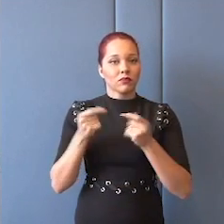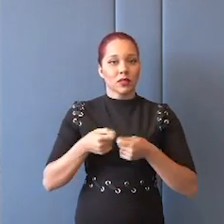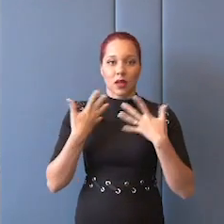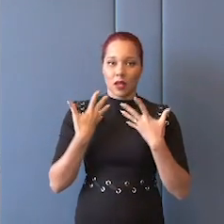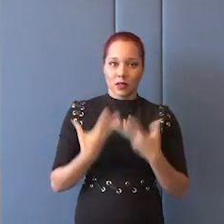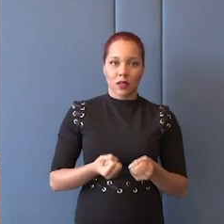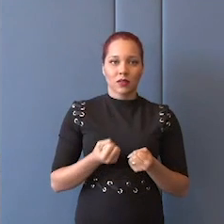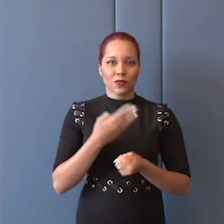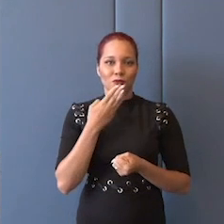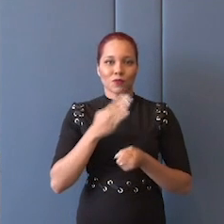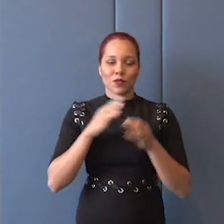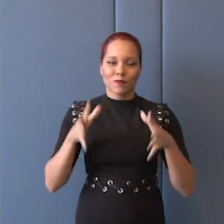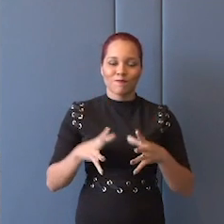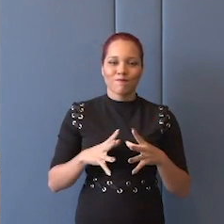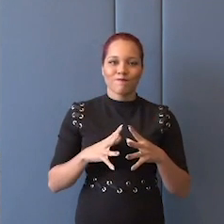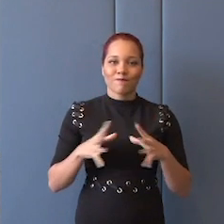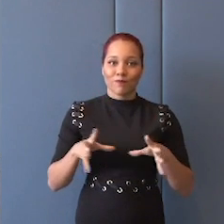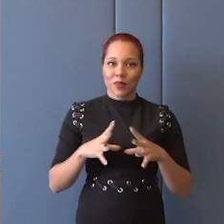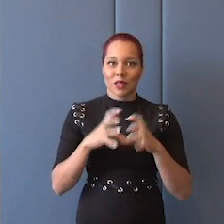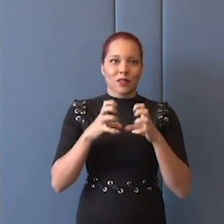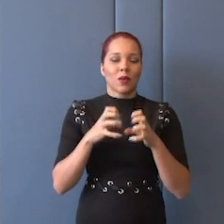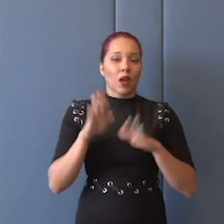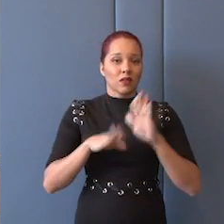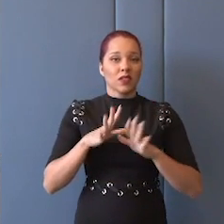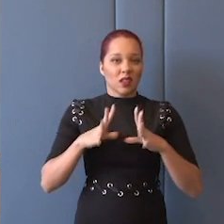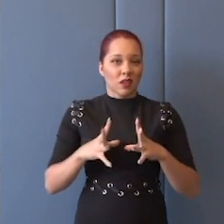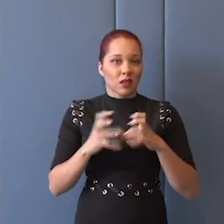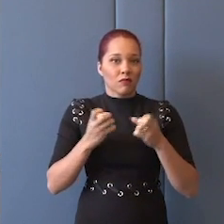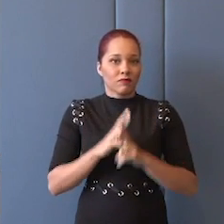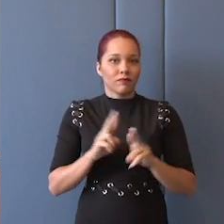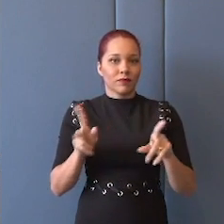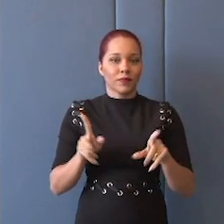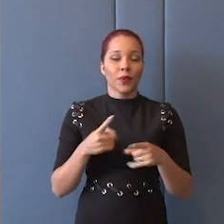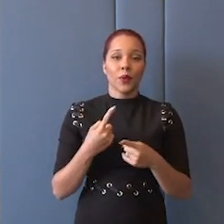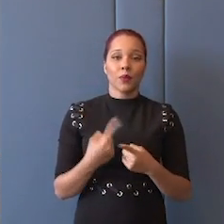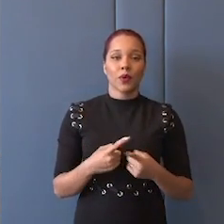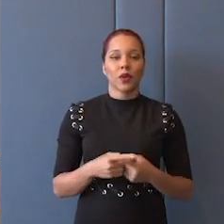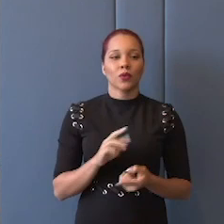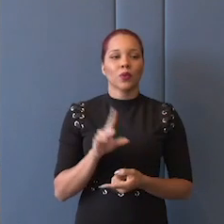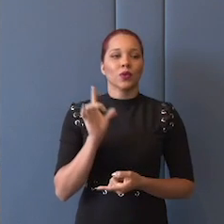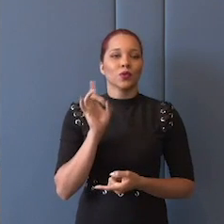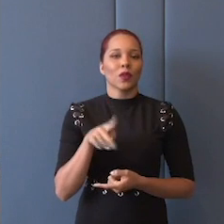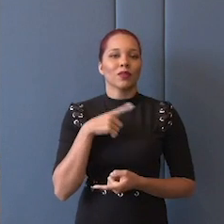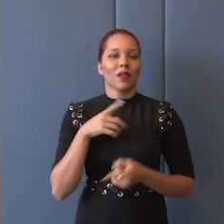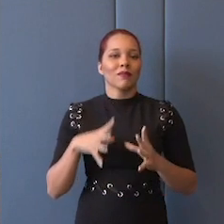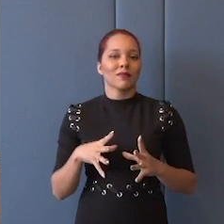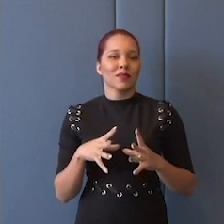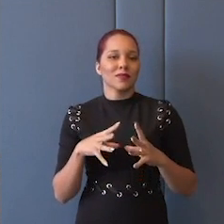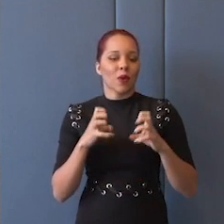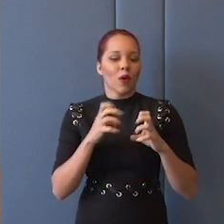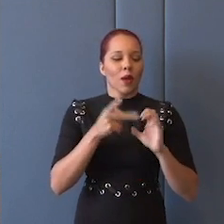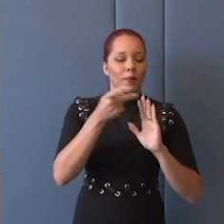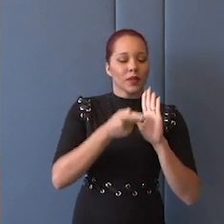essa tensão, que muitas vezes é uma tensão contraditória, porque não só existe uma tensão entre